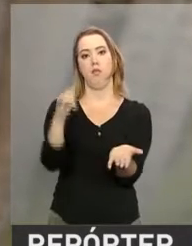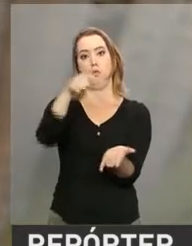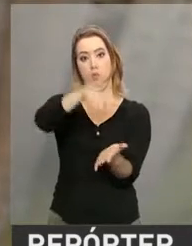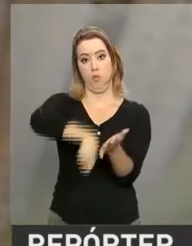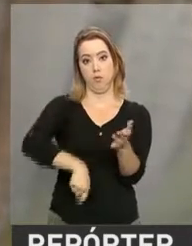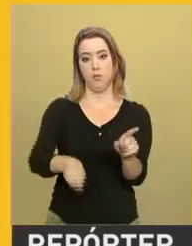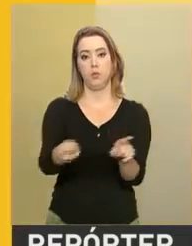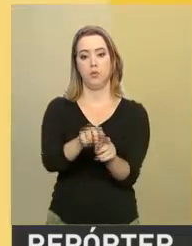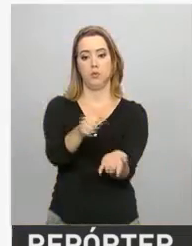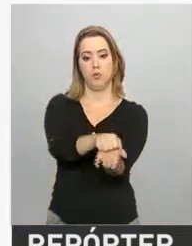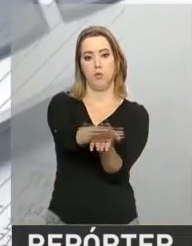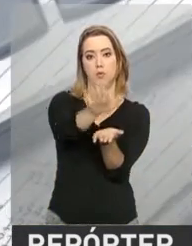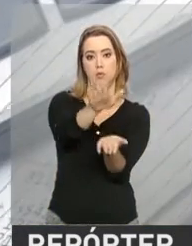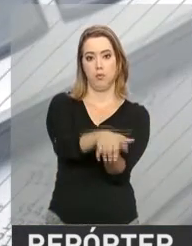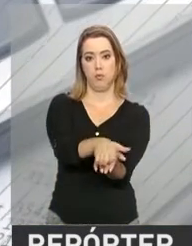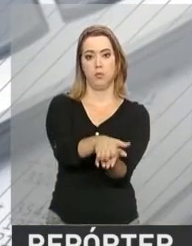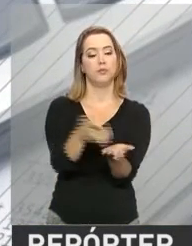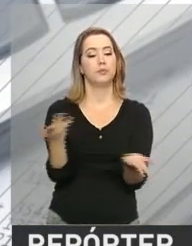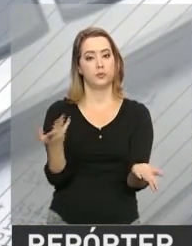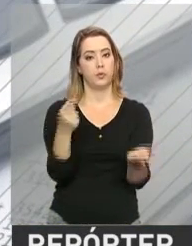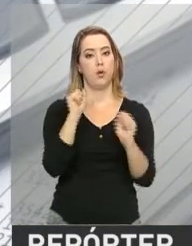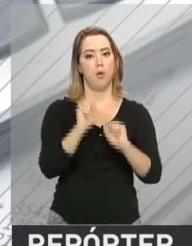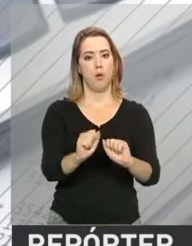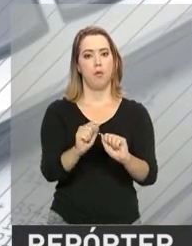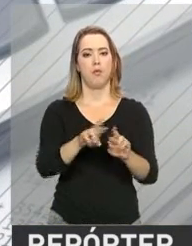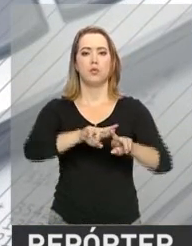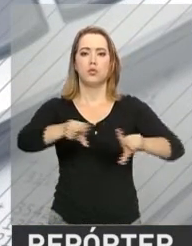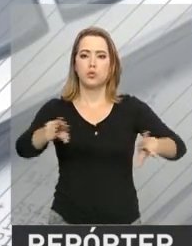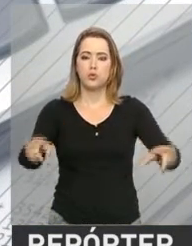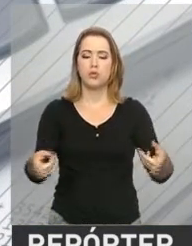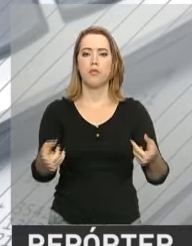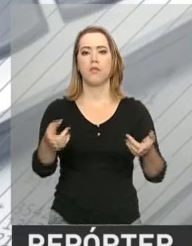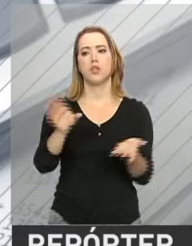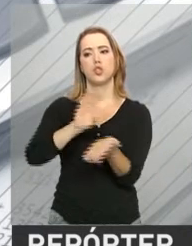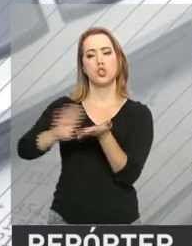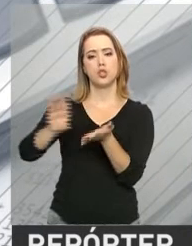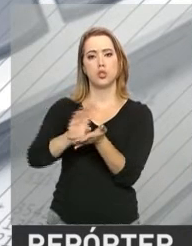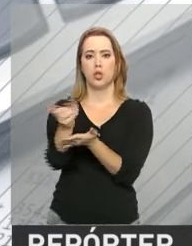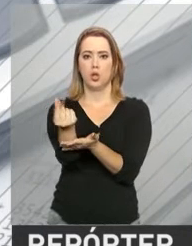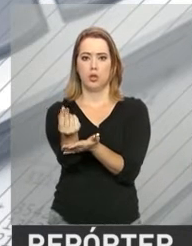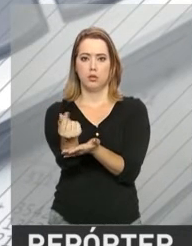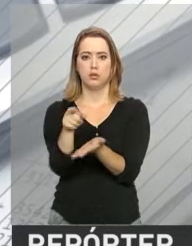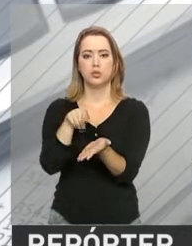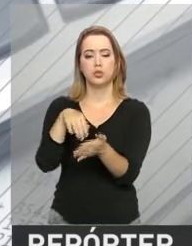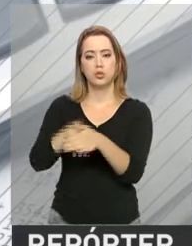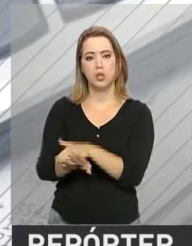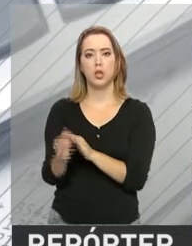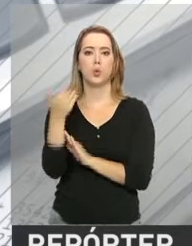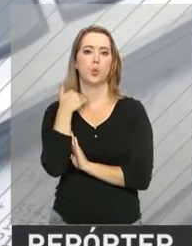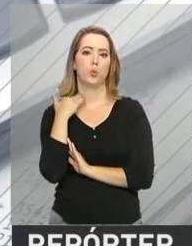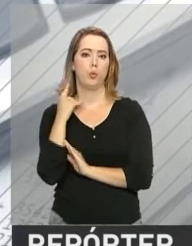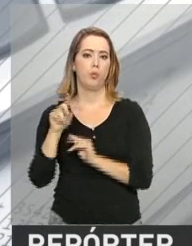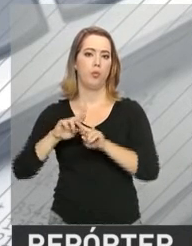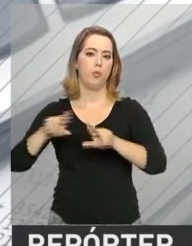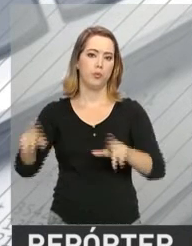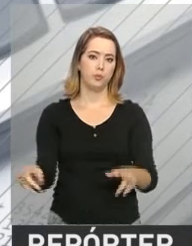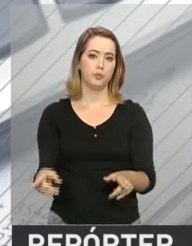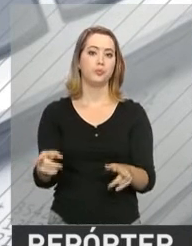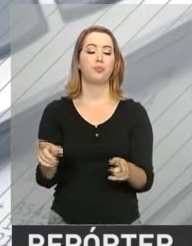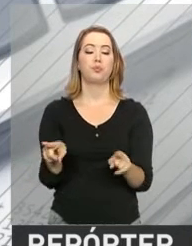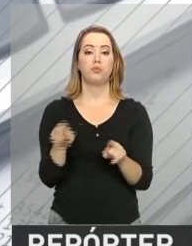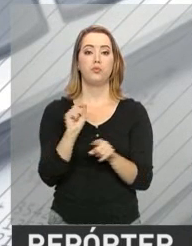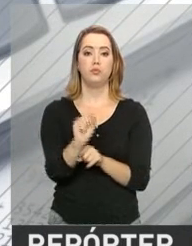e da multa. Podem ser regularizados bens como depósitos, cotas de fundos de investimentos, ações e outros instrumentos